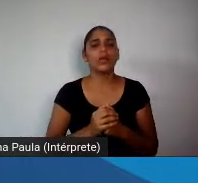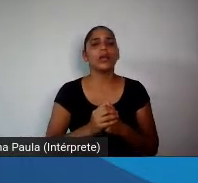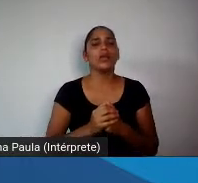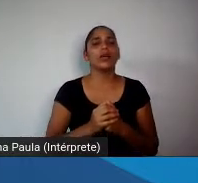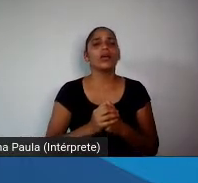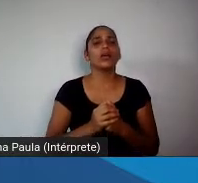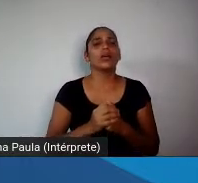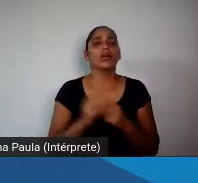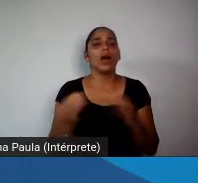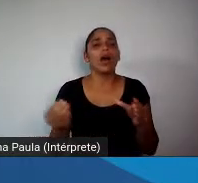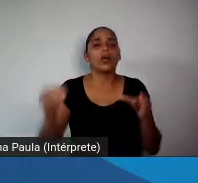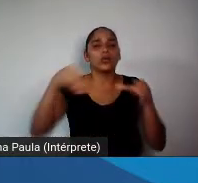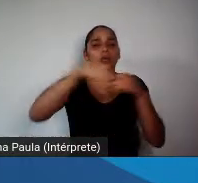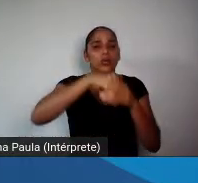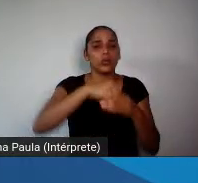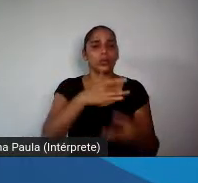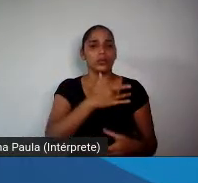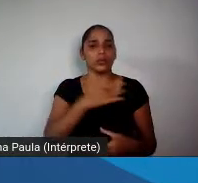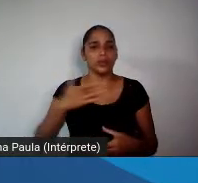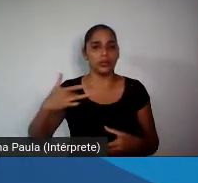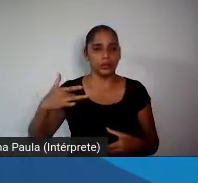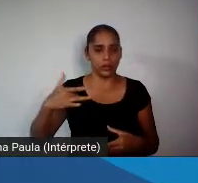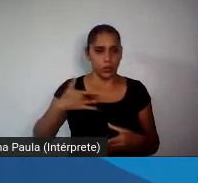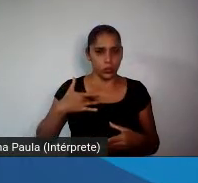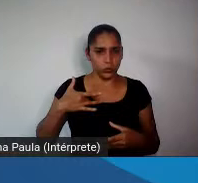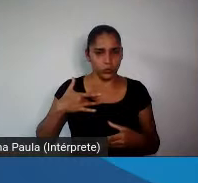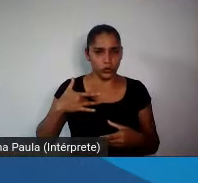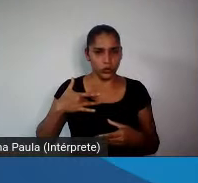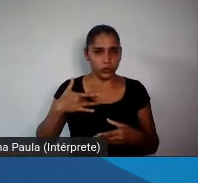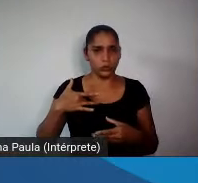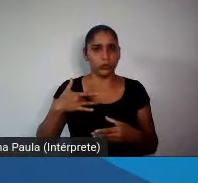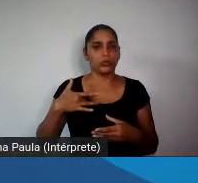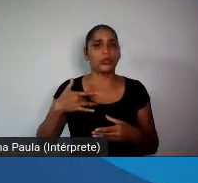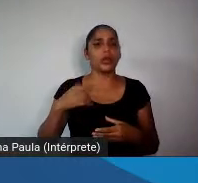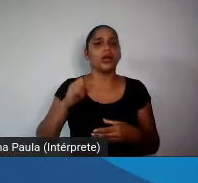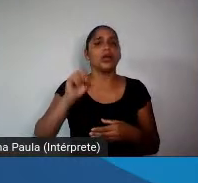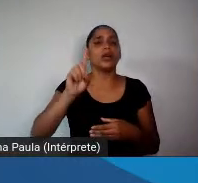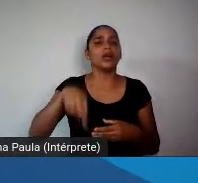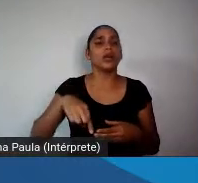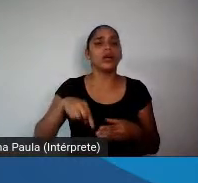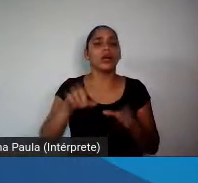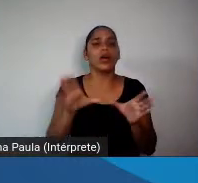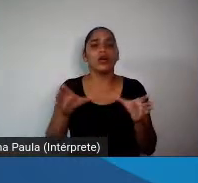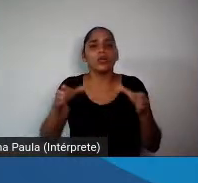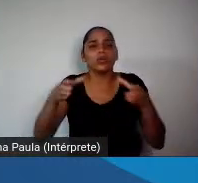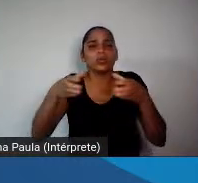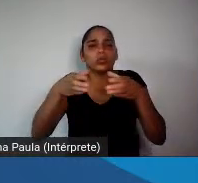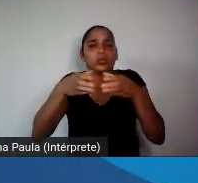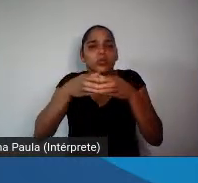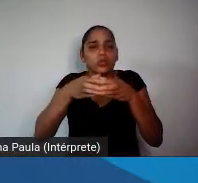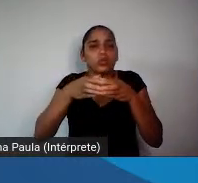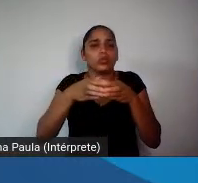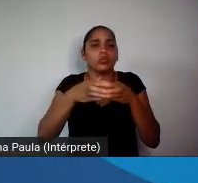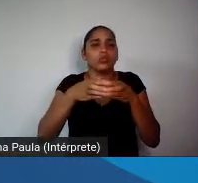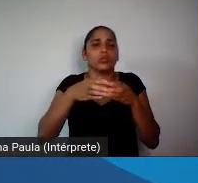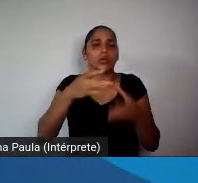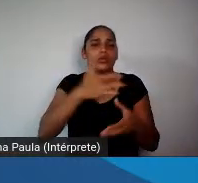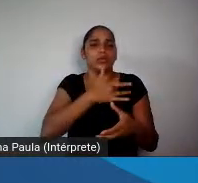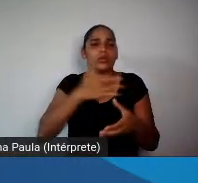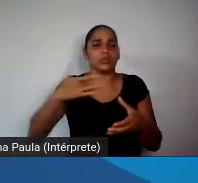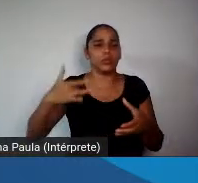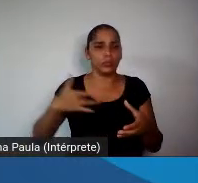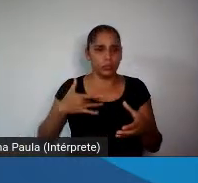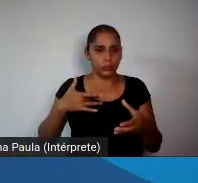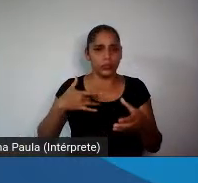o tema da saúde única, a On Health, que é a convulsão da saúde, da saúde